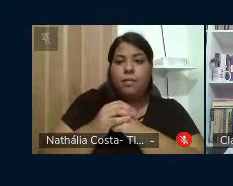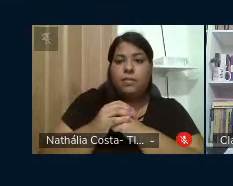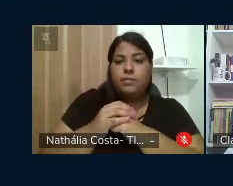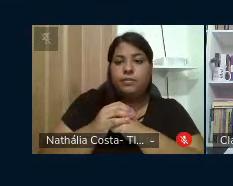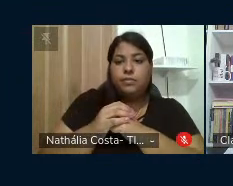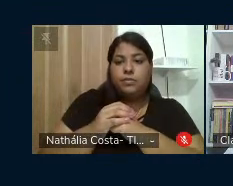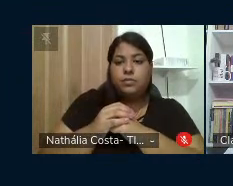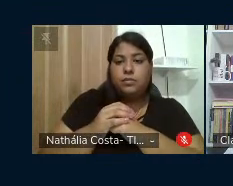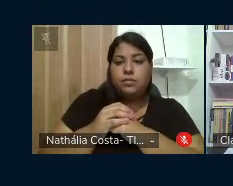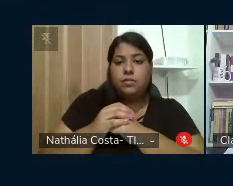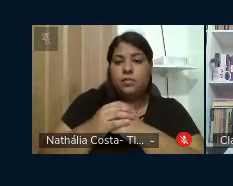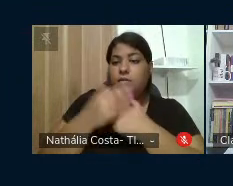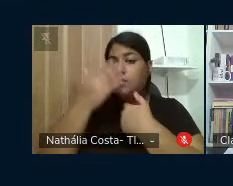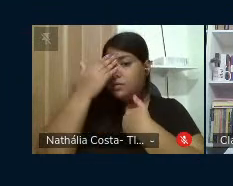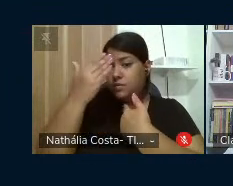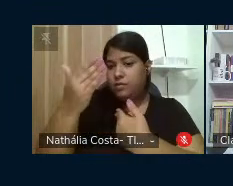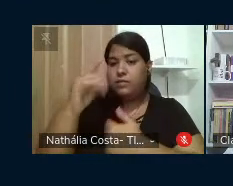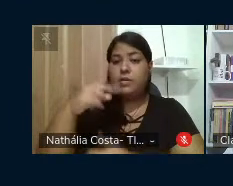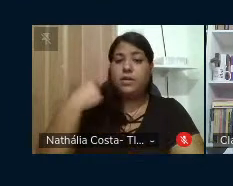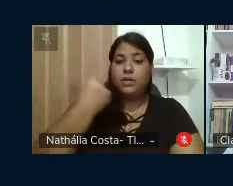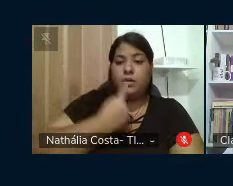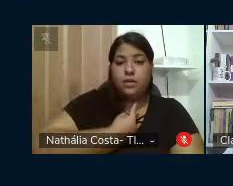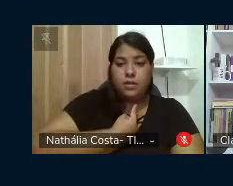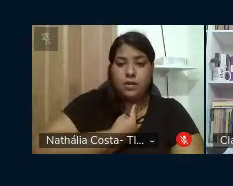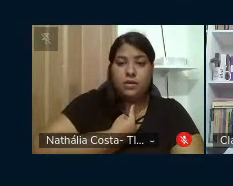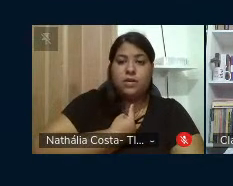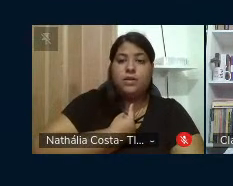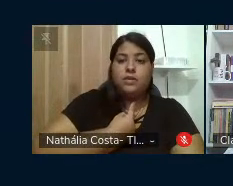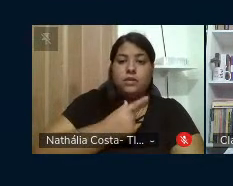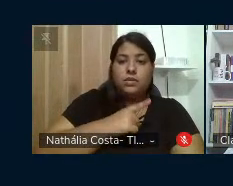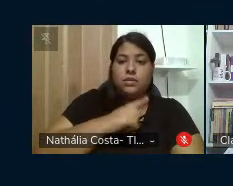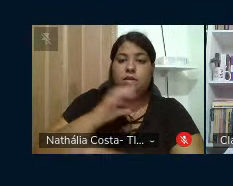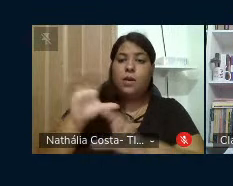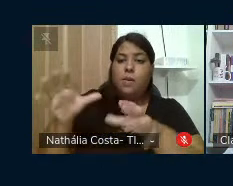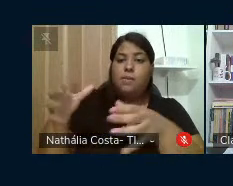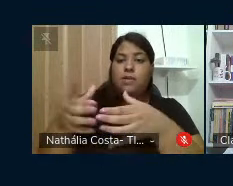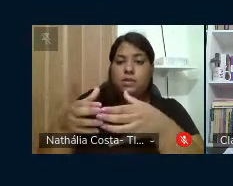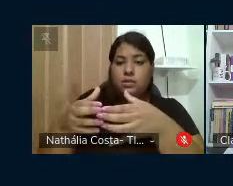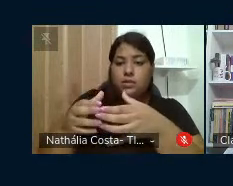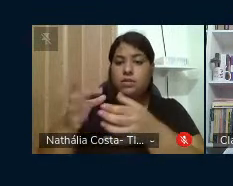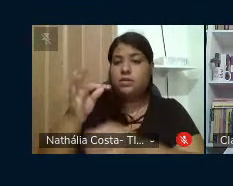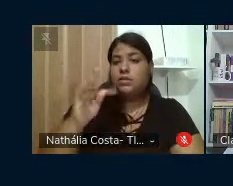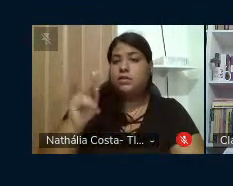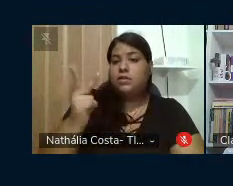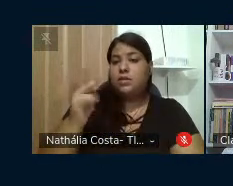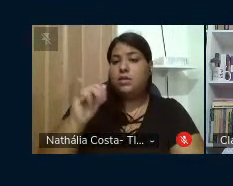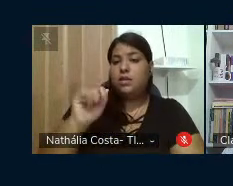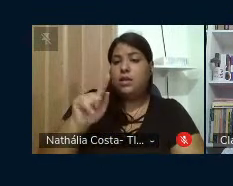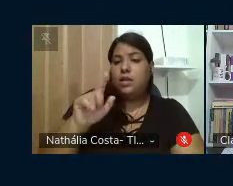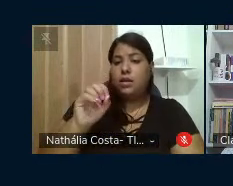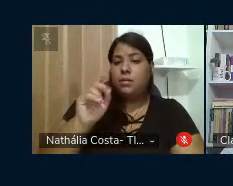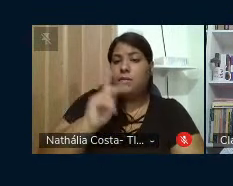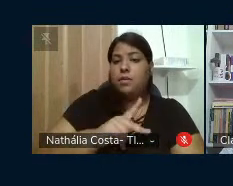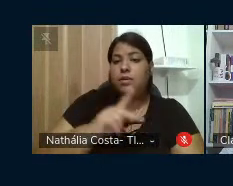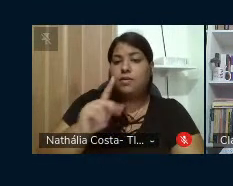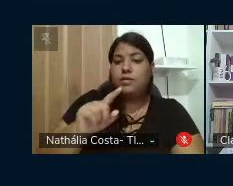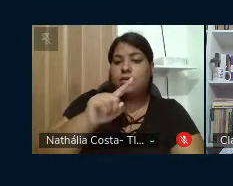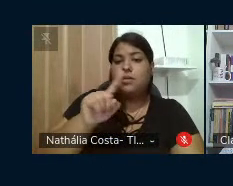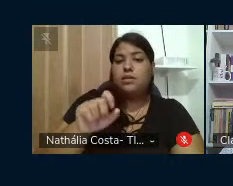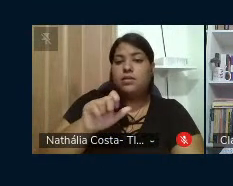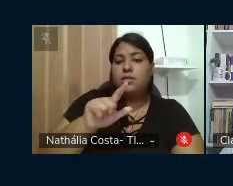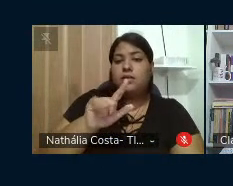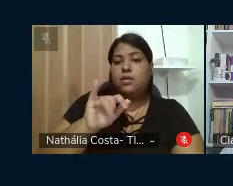obrigado pronto nós temos aí o restante da comissão que é o Thiago e a professora Zélia da